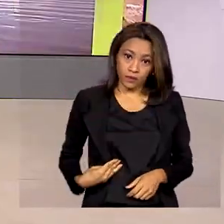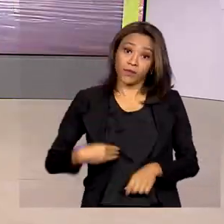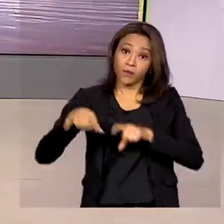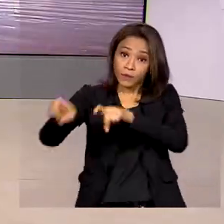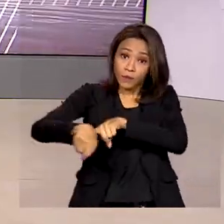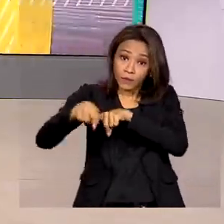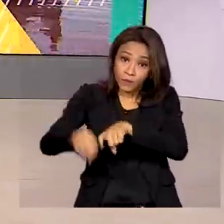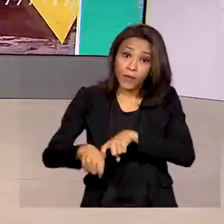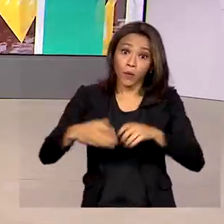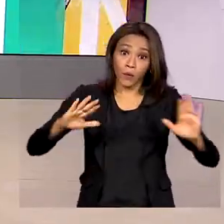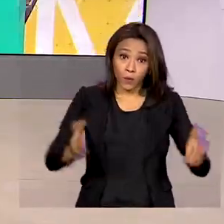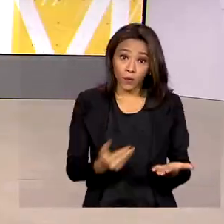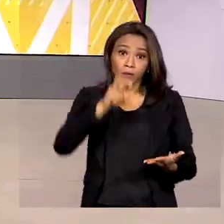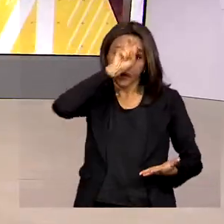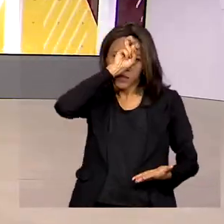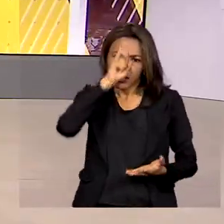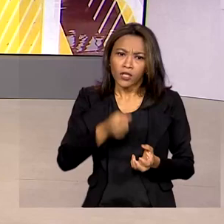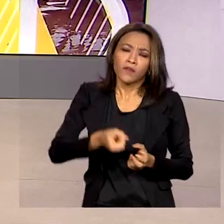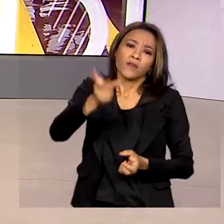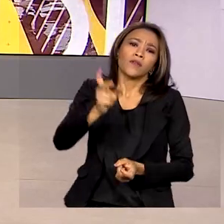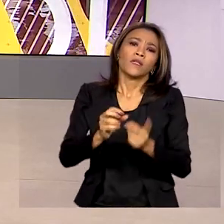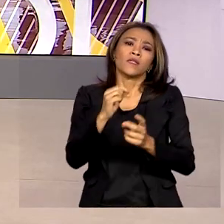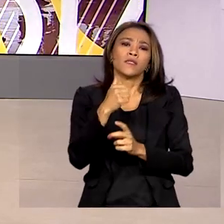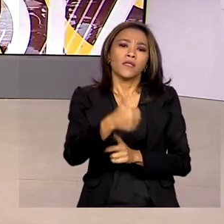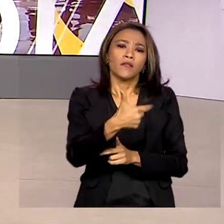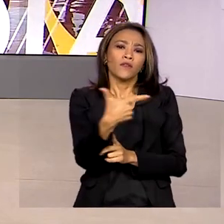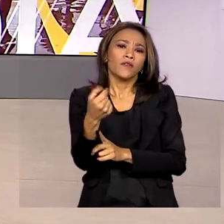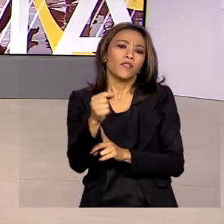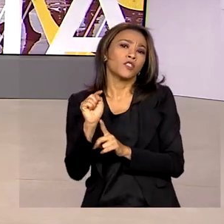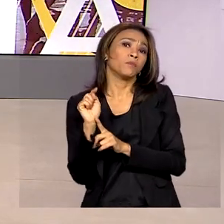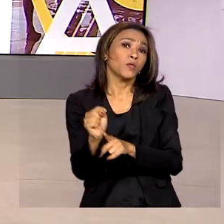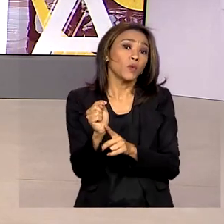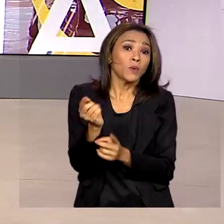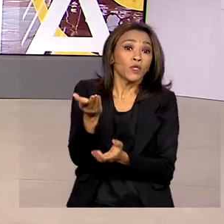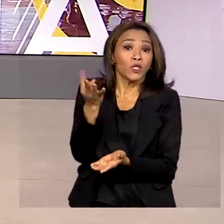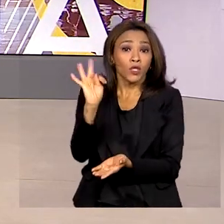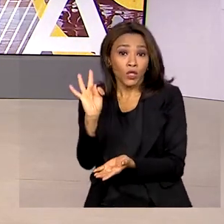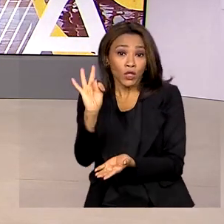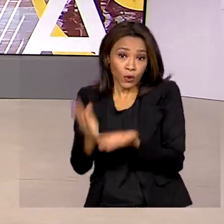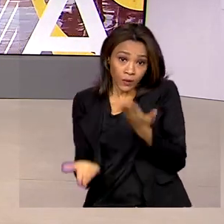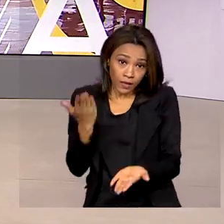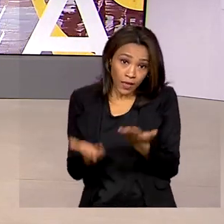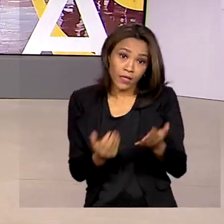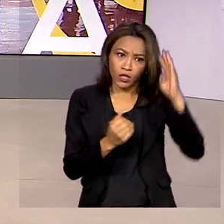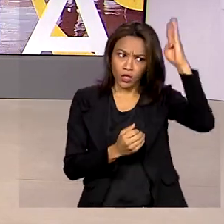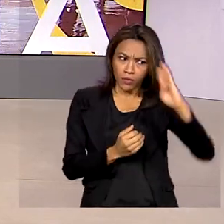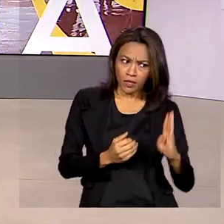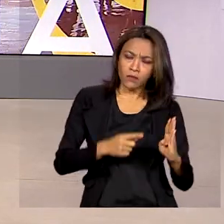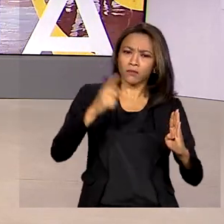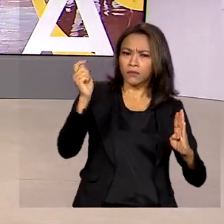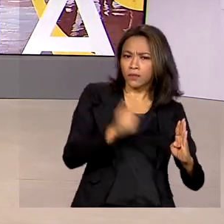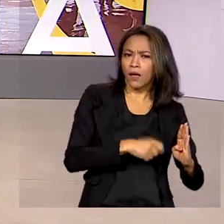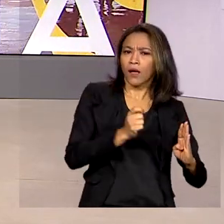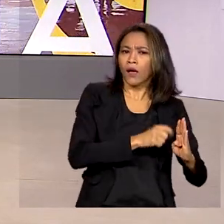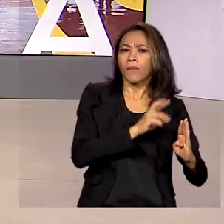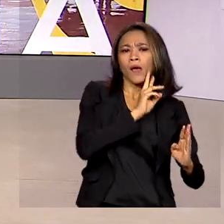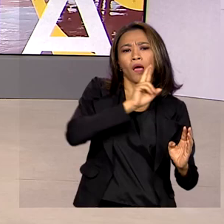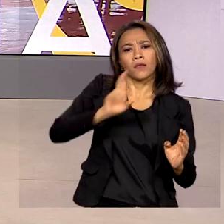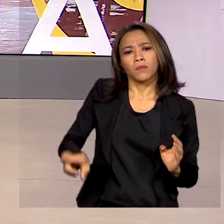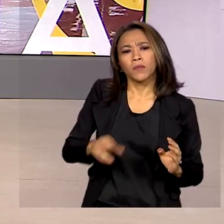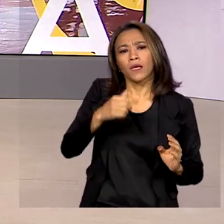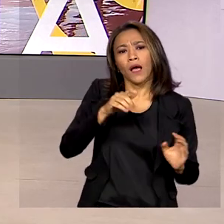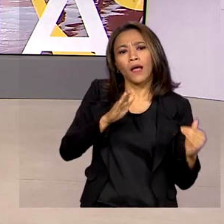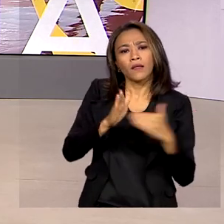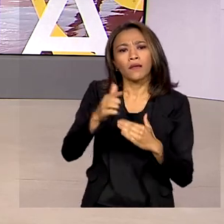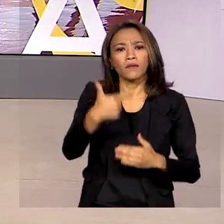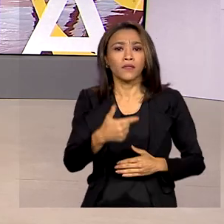Atualmente, Egito importa 120 mil toneladas do produto por ano e o Brasil tem capacidade de atender até 25%